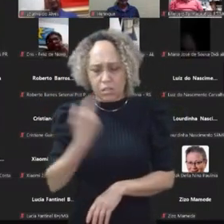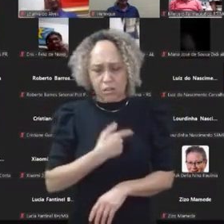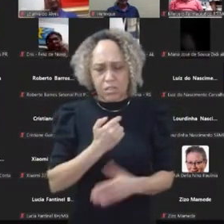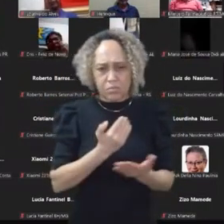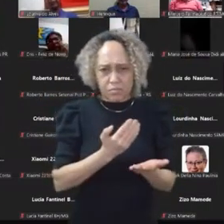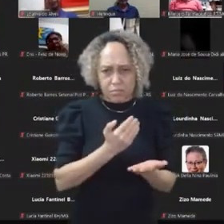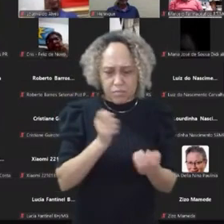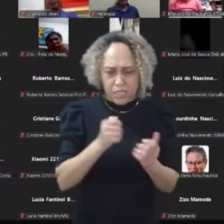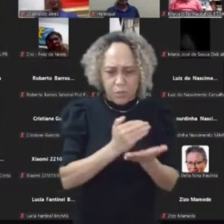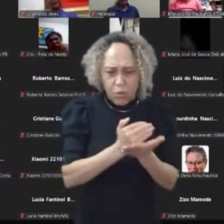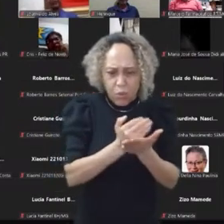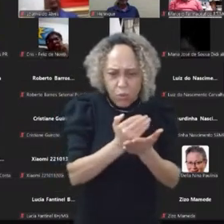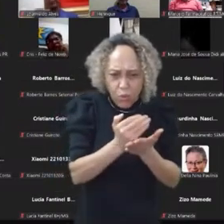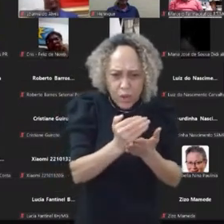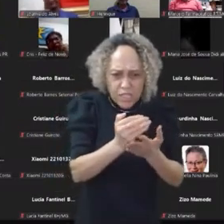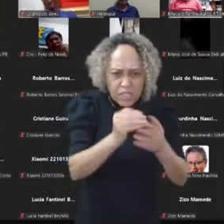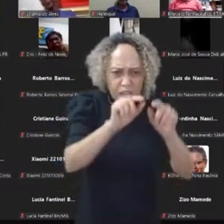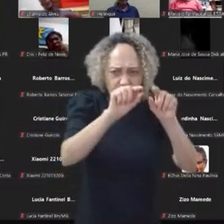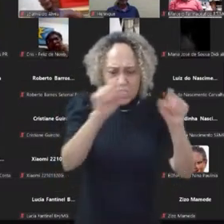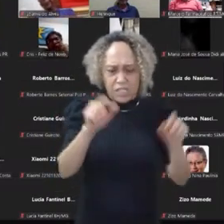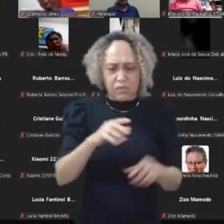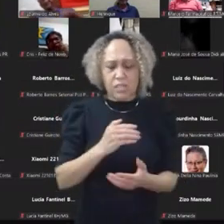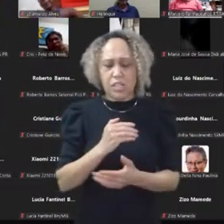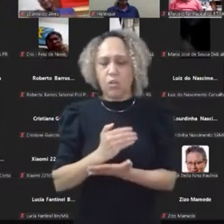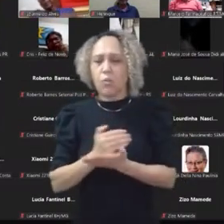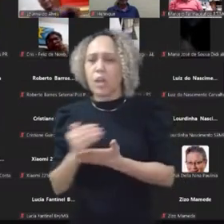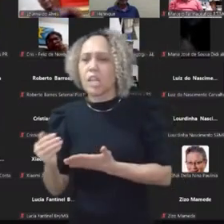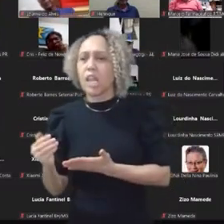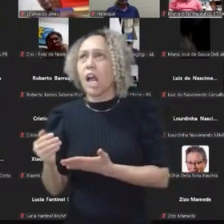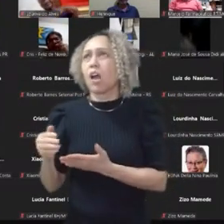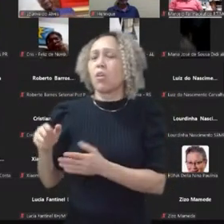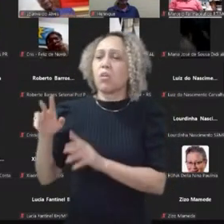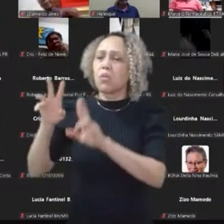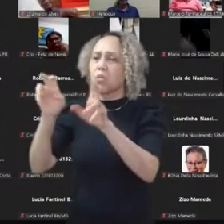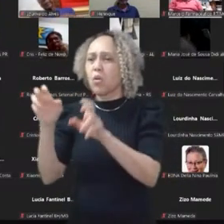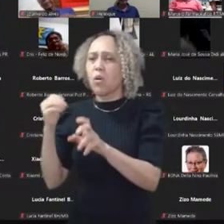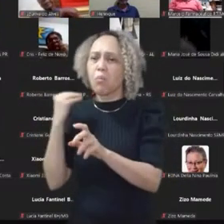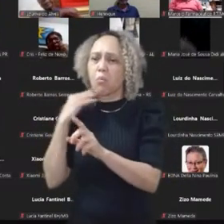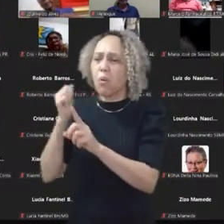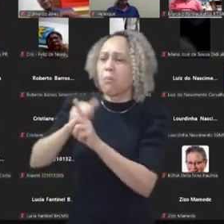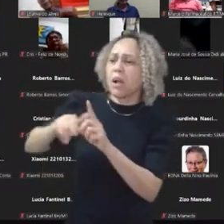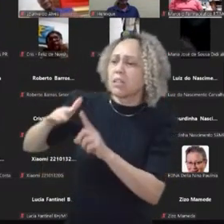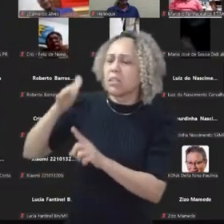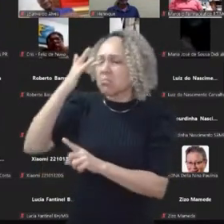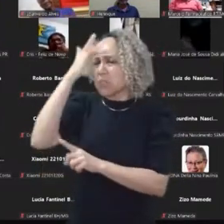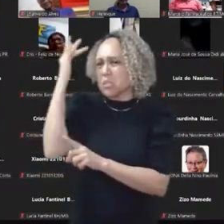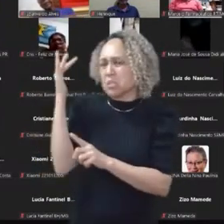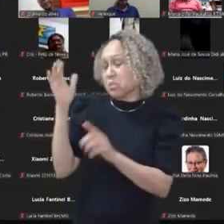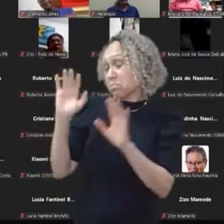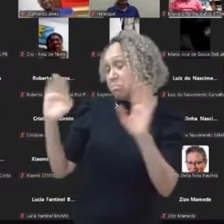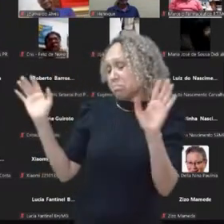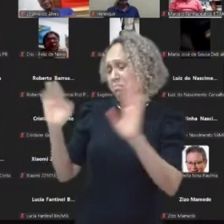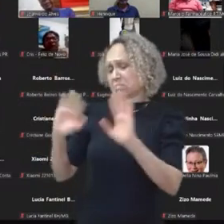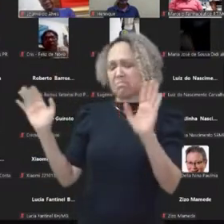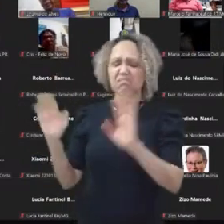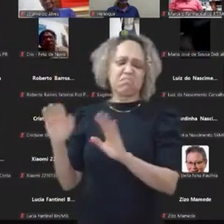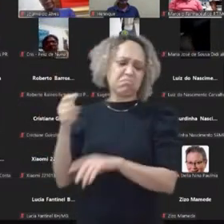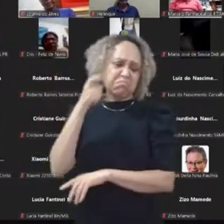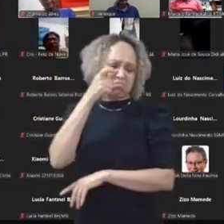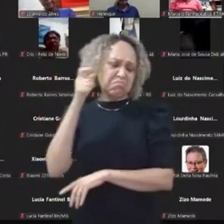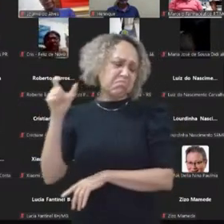chegar no tópico que a gente quer, porque se você começar falando sobre Banco Central, sobre isso, sobre aquilo, a pessoa fala, opa, não vem falando